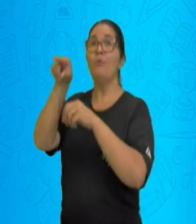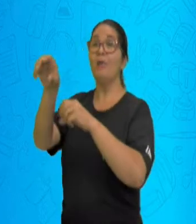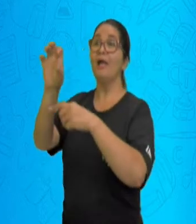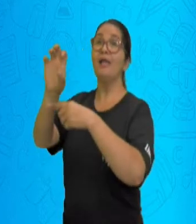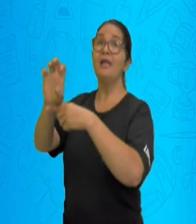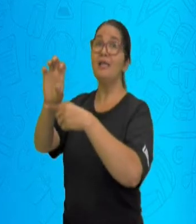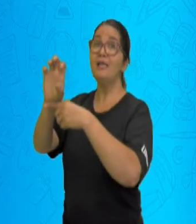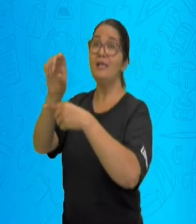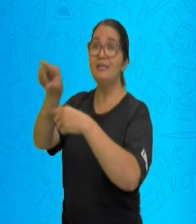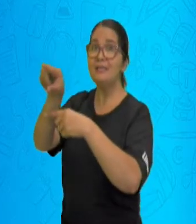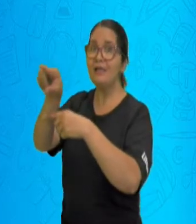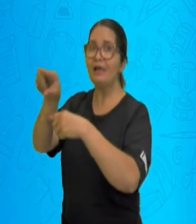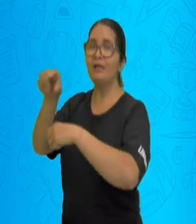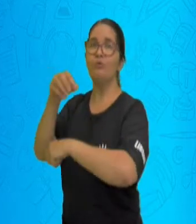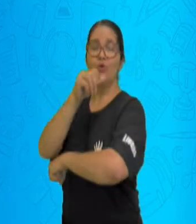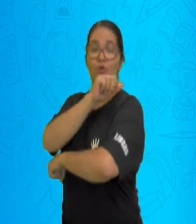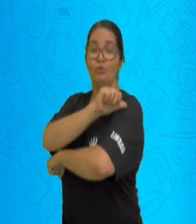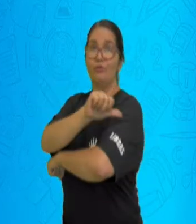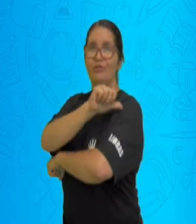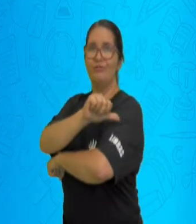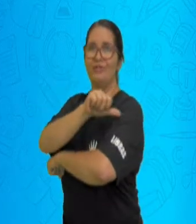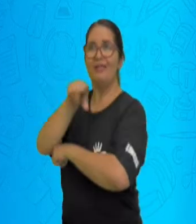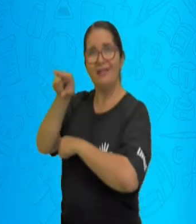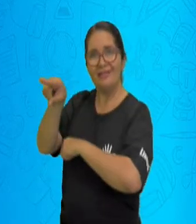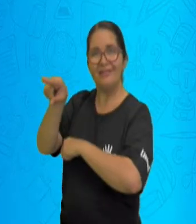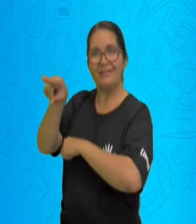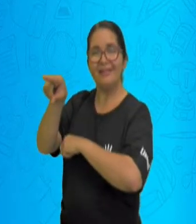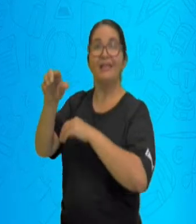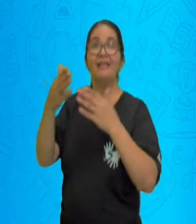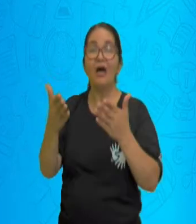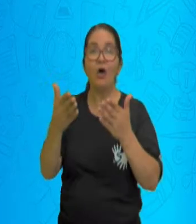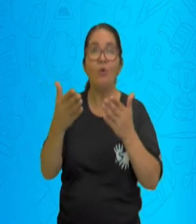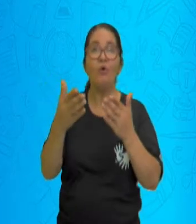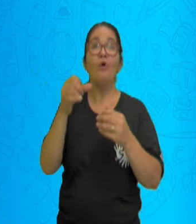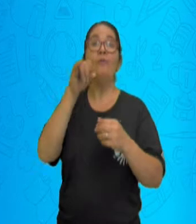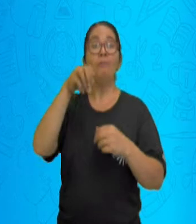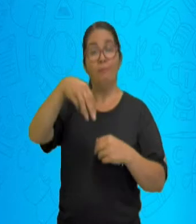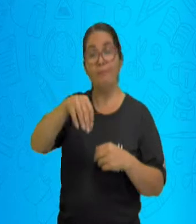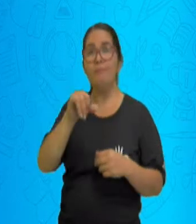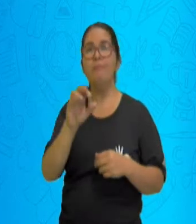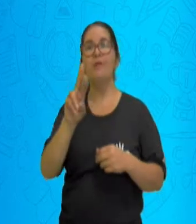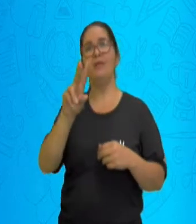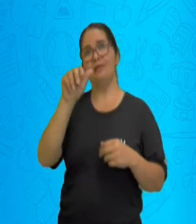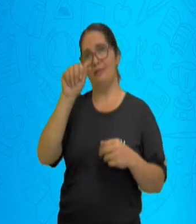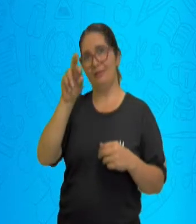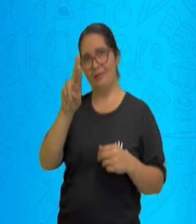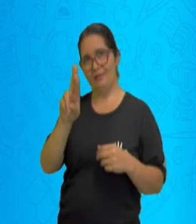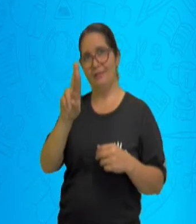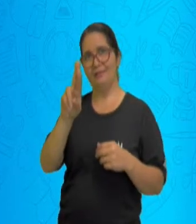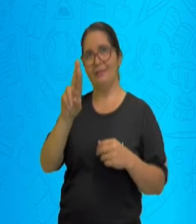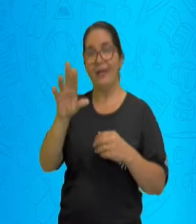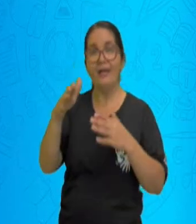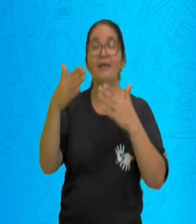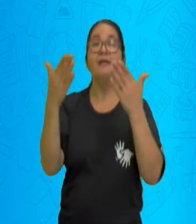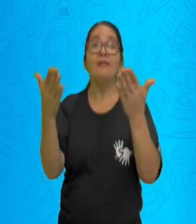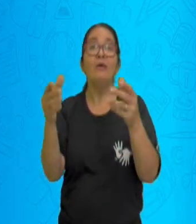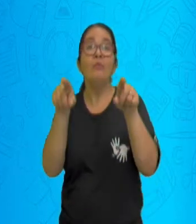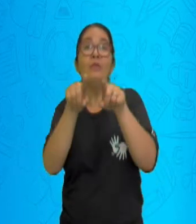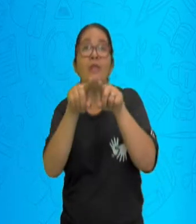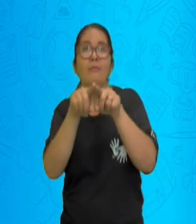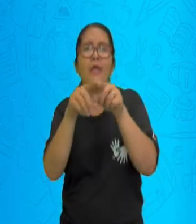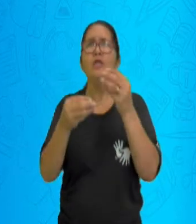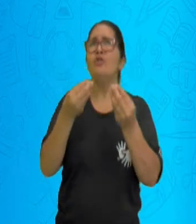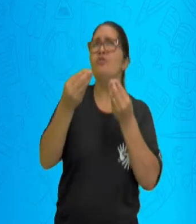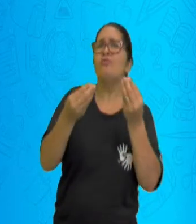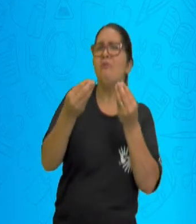país, não estou saindo do nosso país. Então, eu posso falar que eu estou migrando. Então, quando eu, por exemplo, também estou mudando